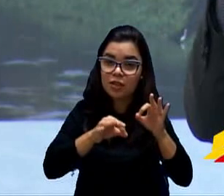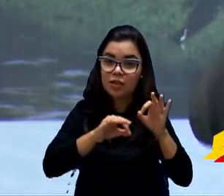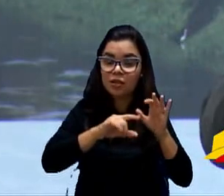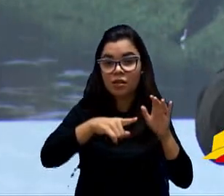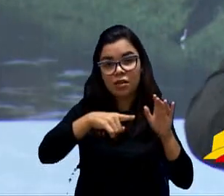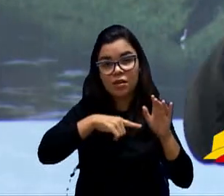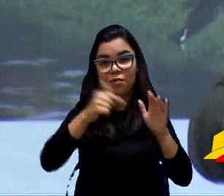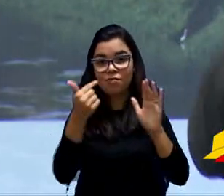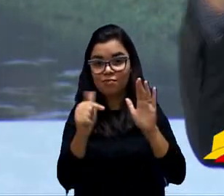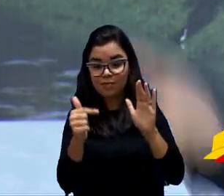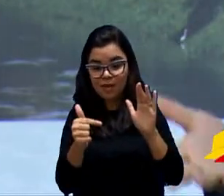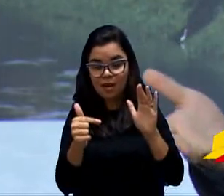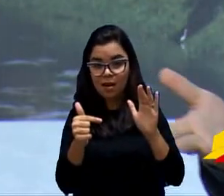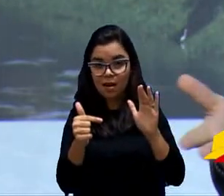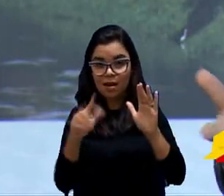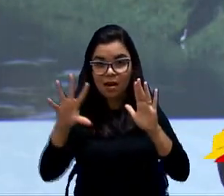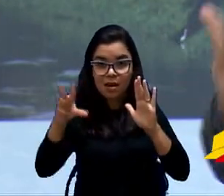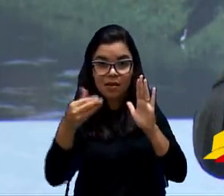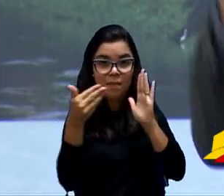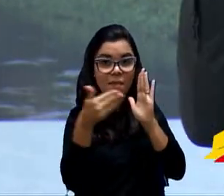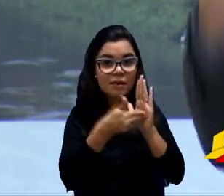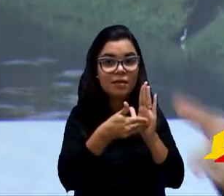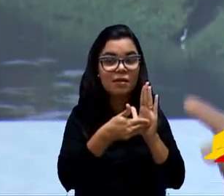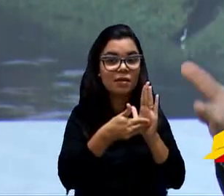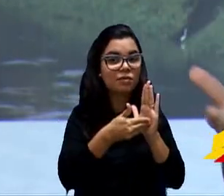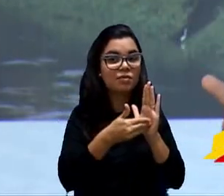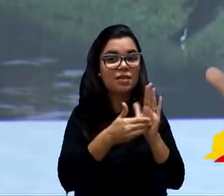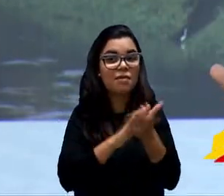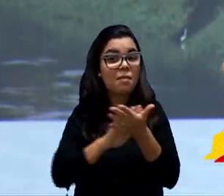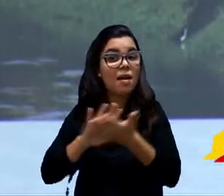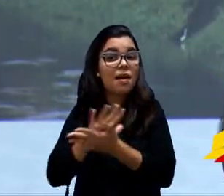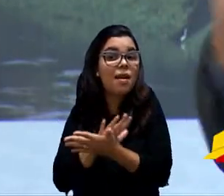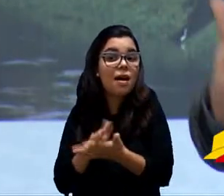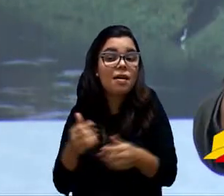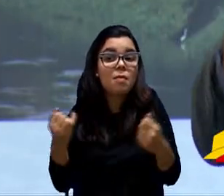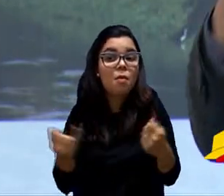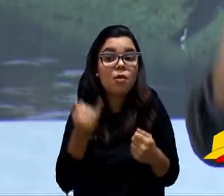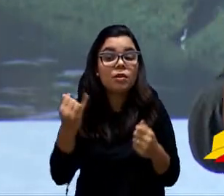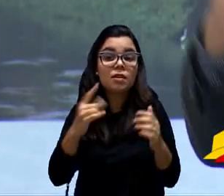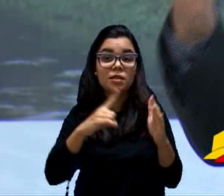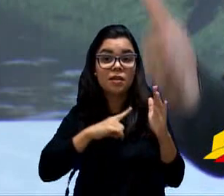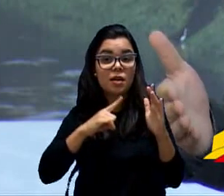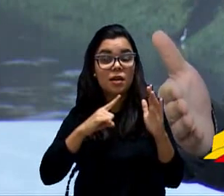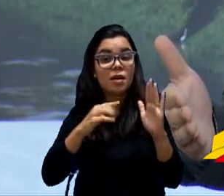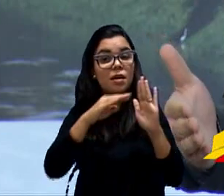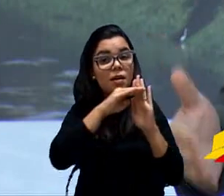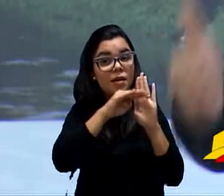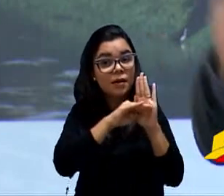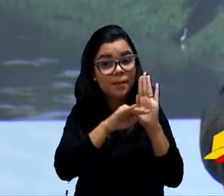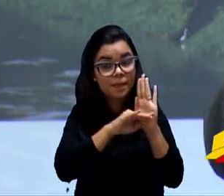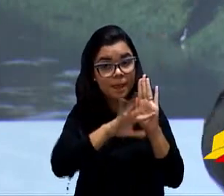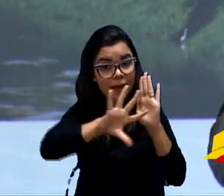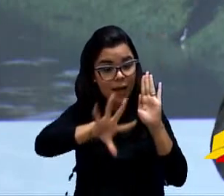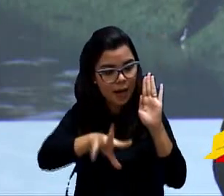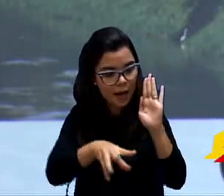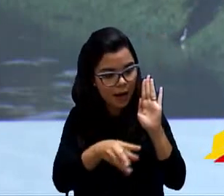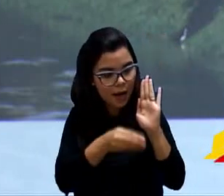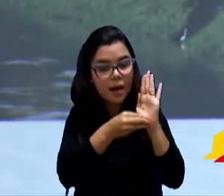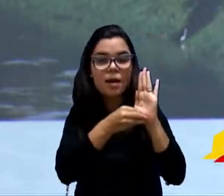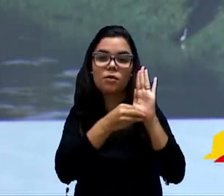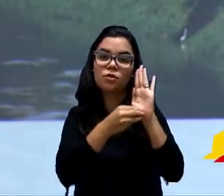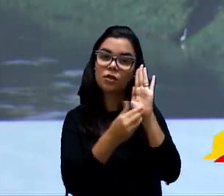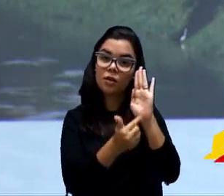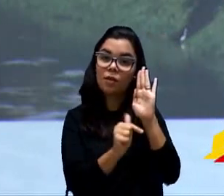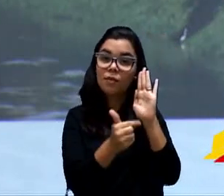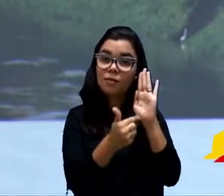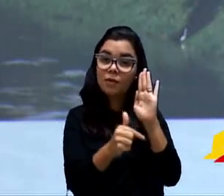projeto de lei não serve para nada. É isso que eu quero deixar claro aqui. anexo em projeto de lei que não está especificado